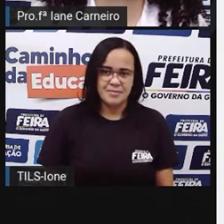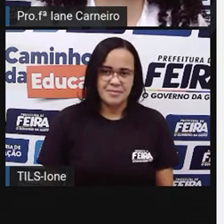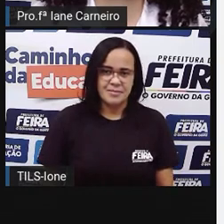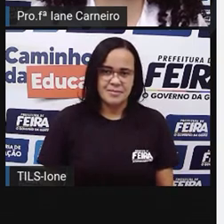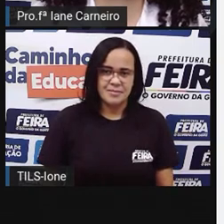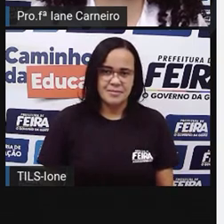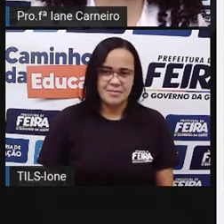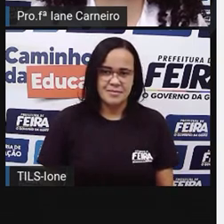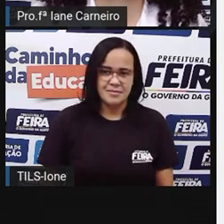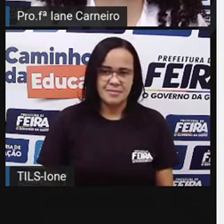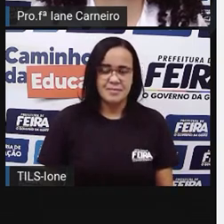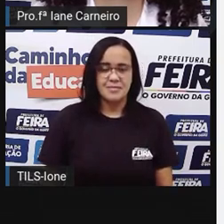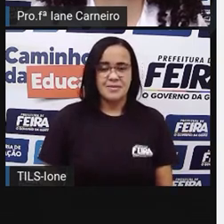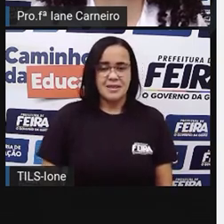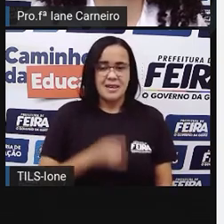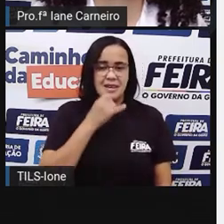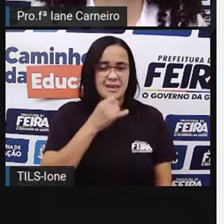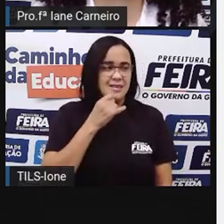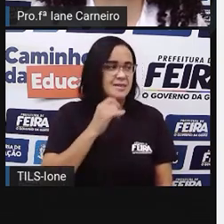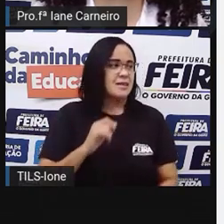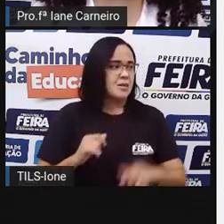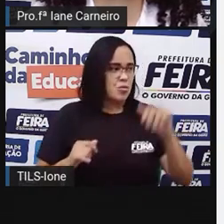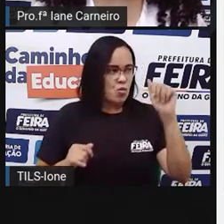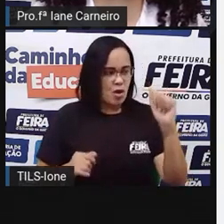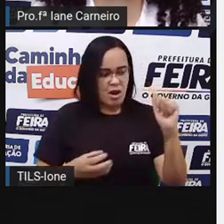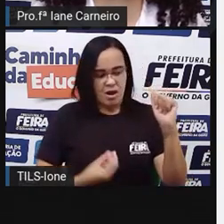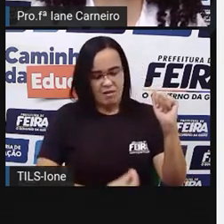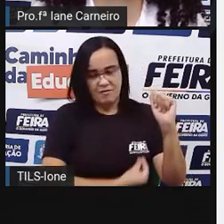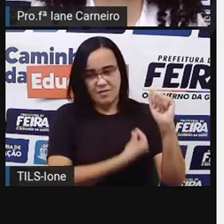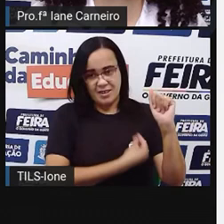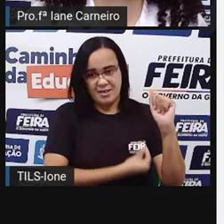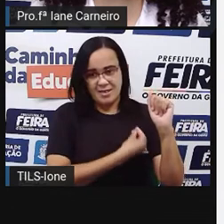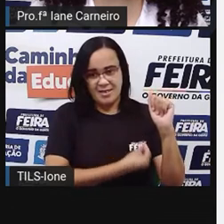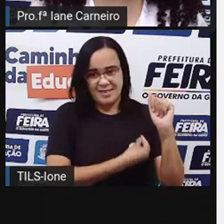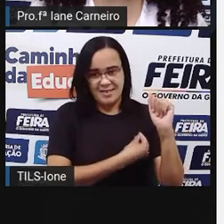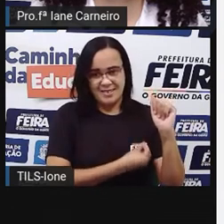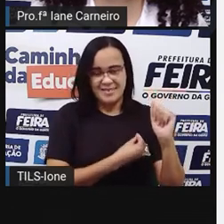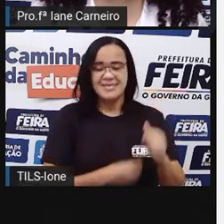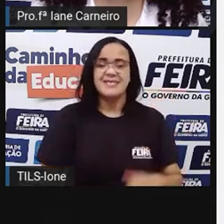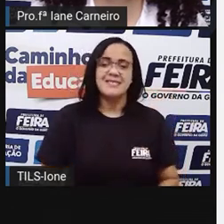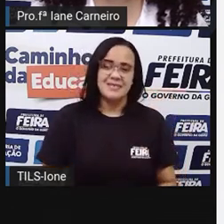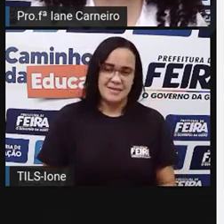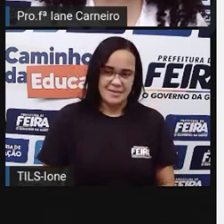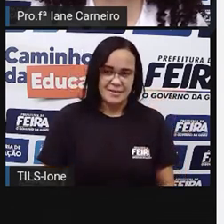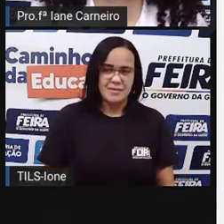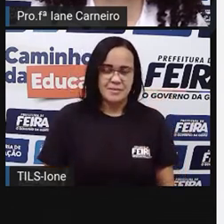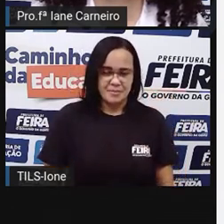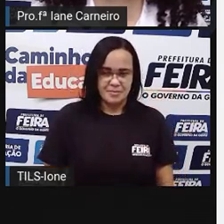A vida é